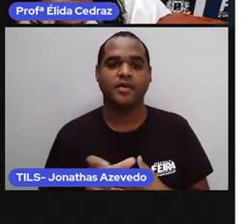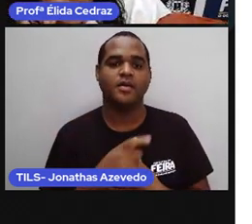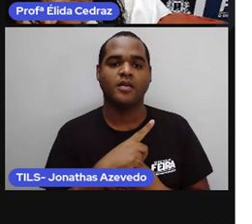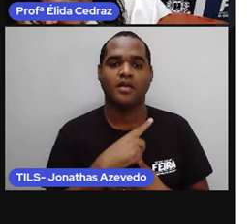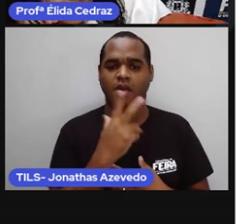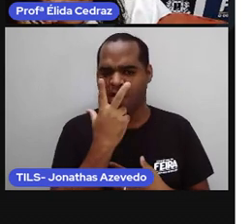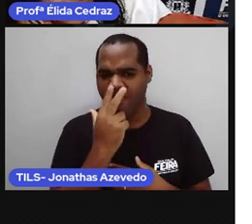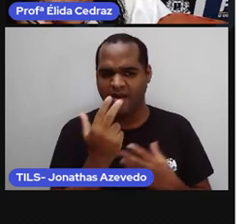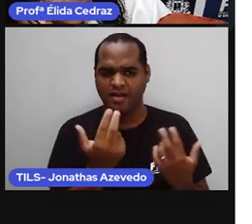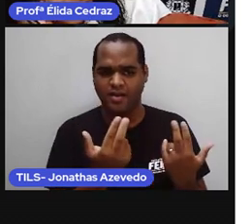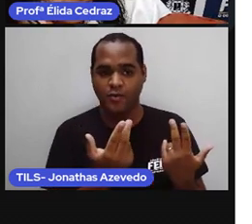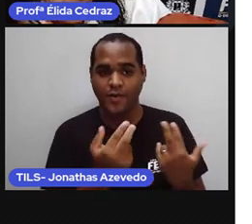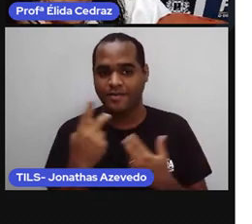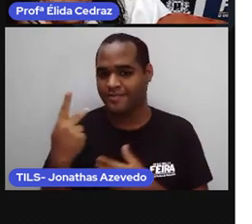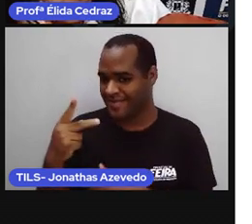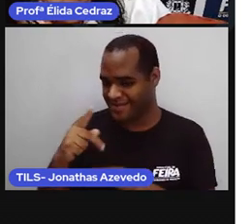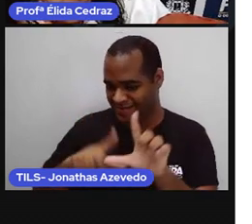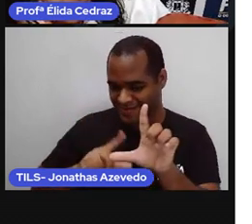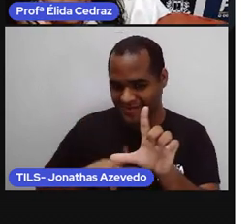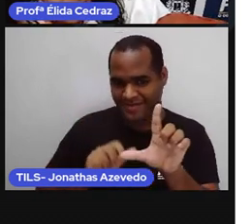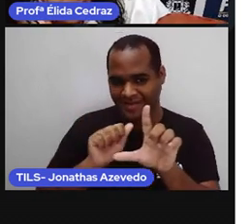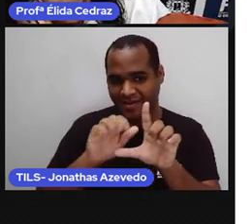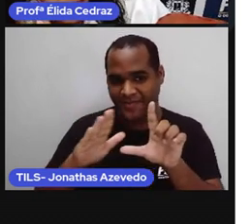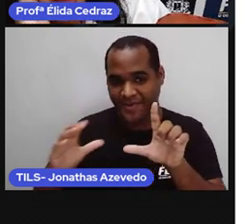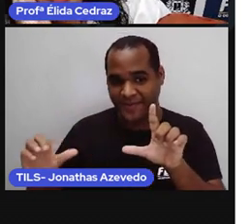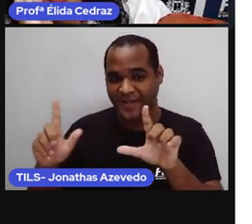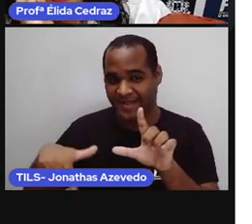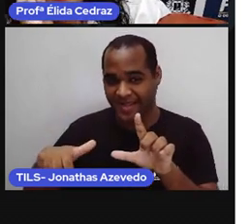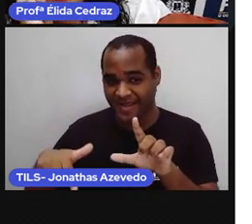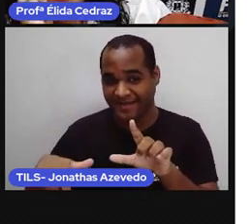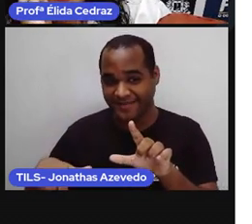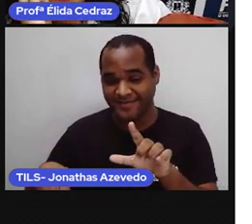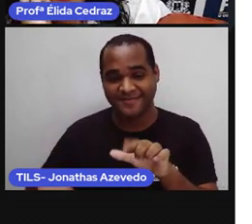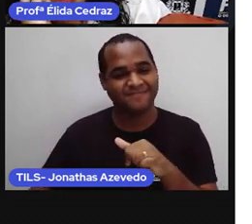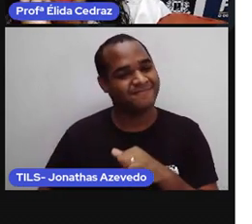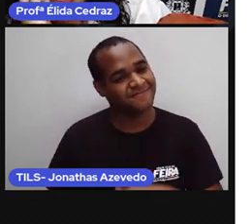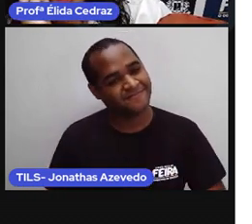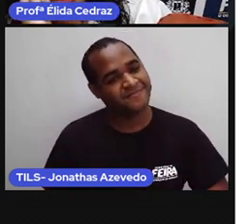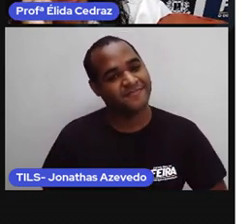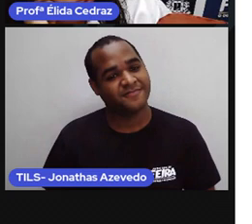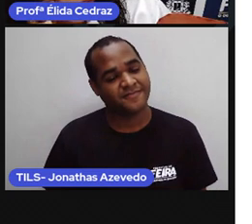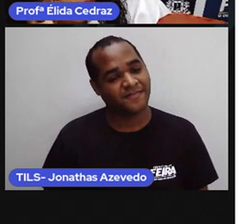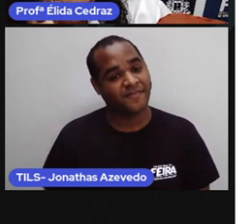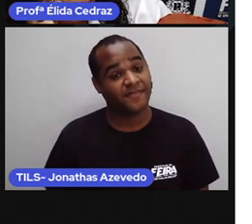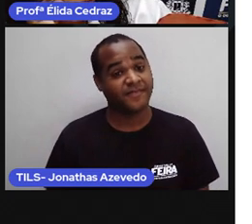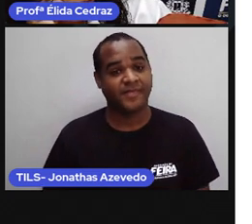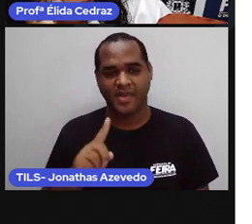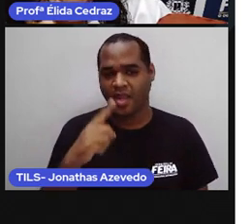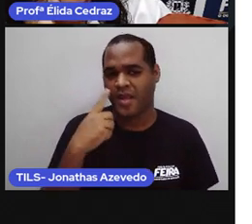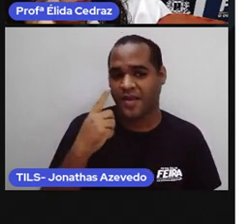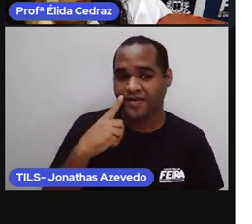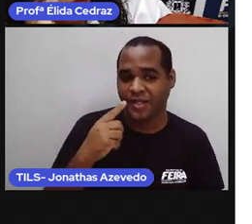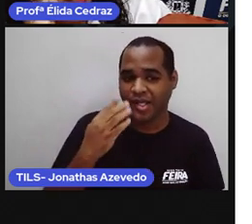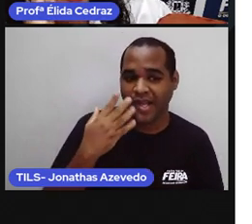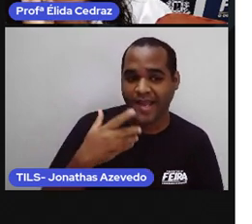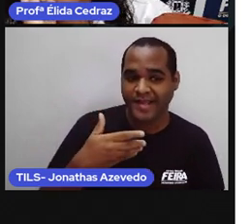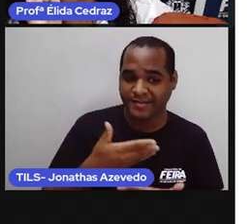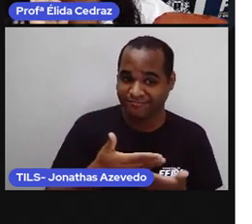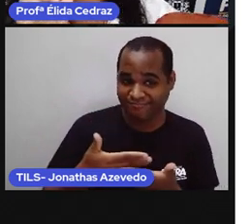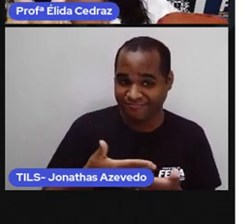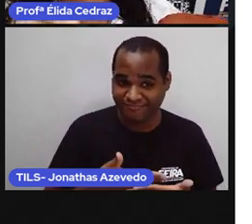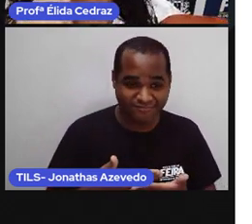parece com o seu, não é, senhor alfabeto? É. Esse é de chá de bebê. O seu foi de